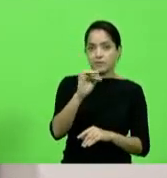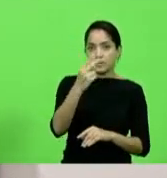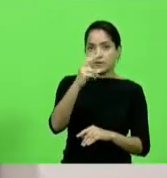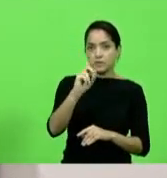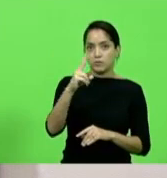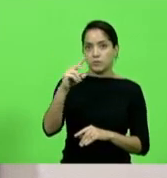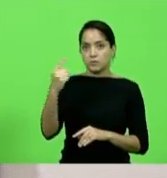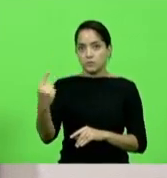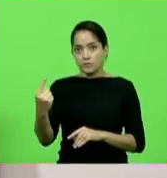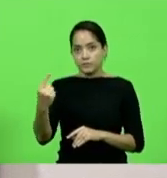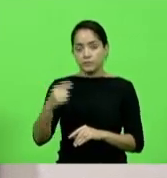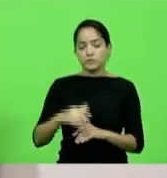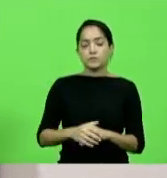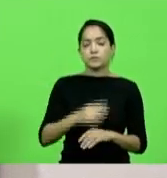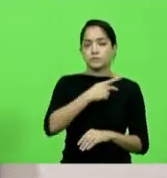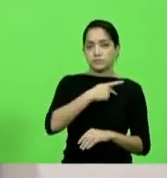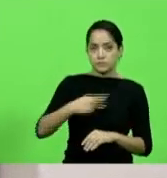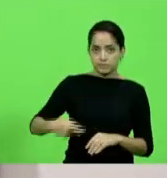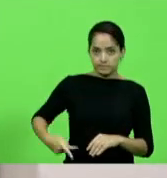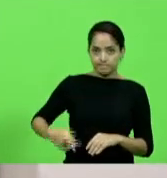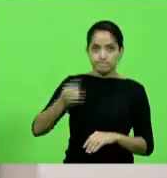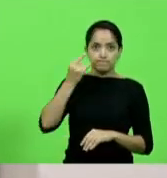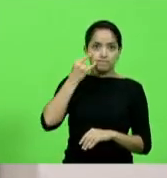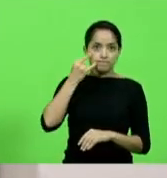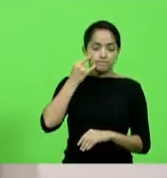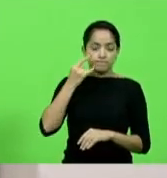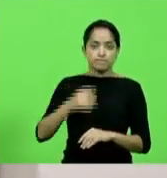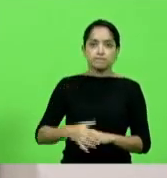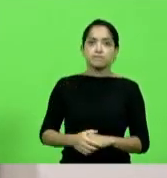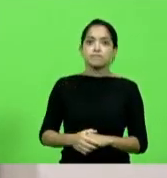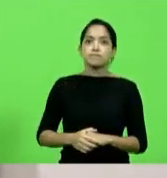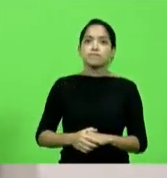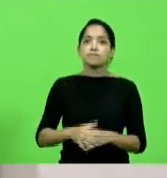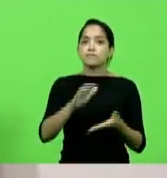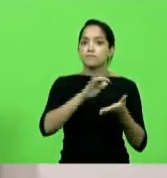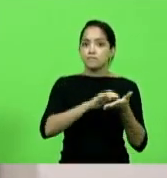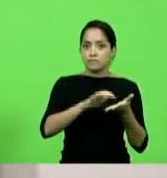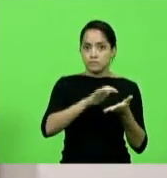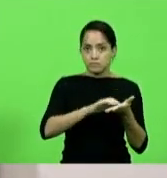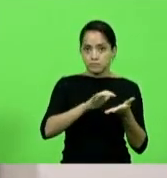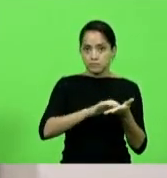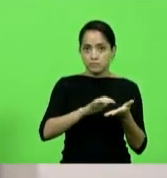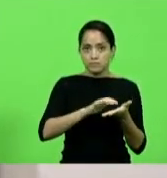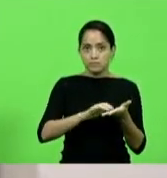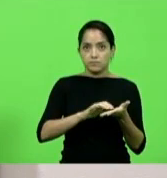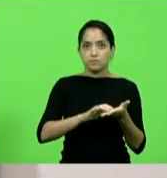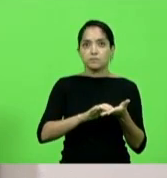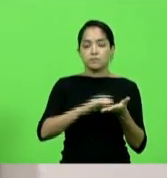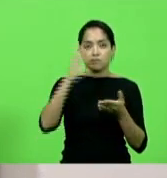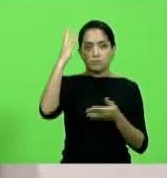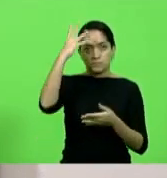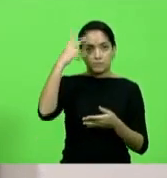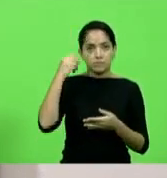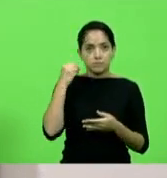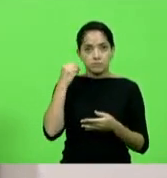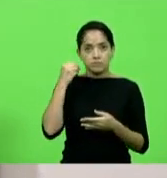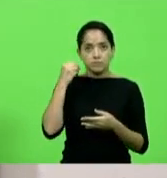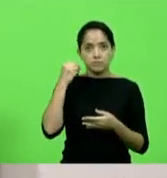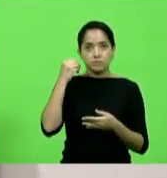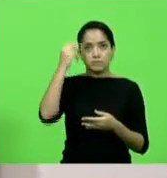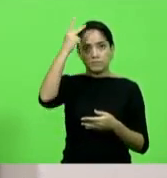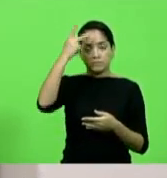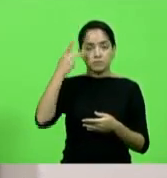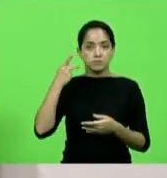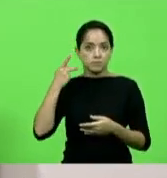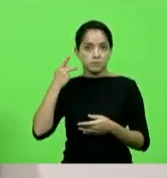2021, presidente e deputado Mauro de Nadal, secretaria, deputados Luciana Carminati e deputada Paulinha,